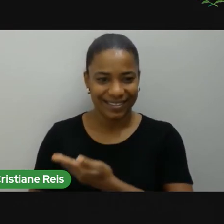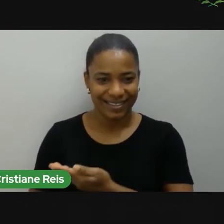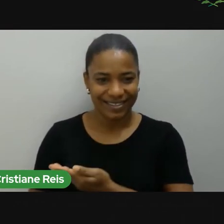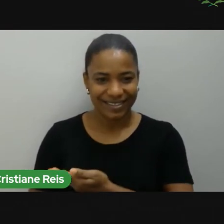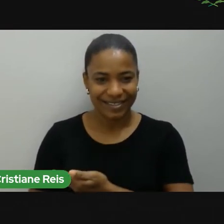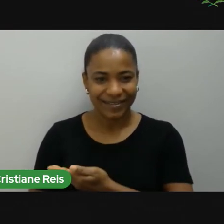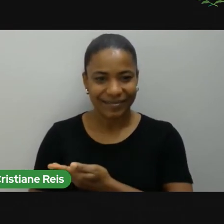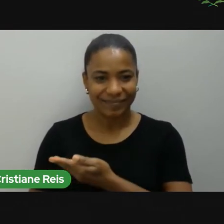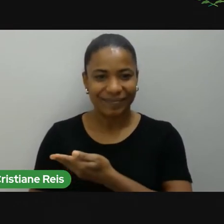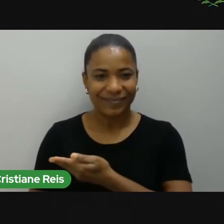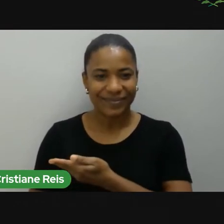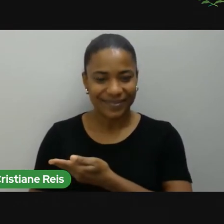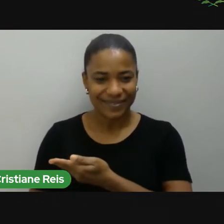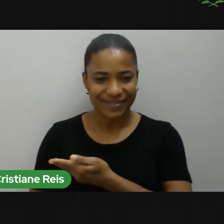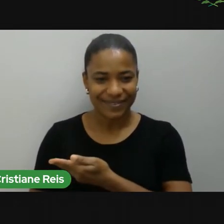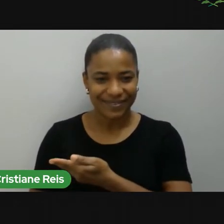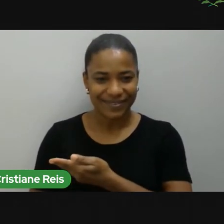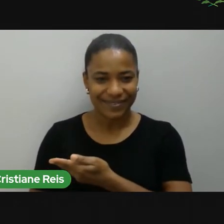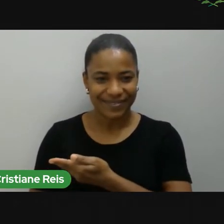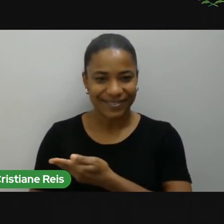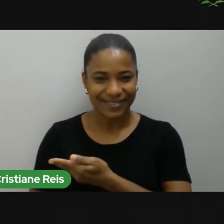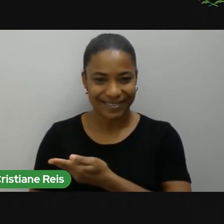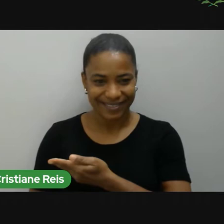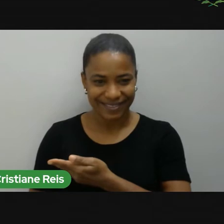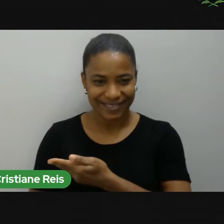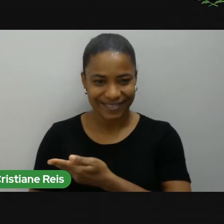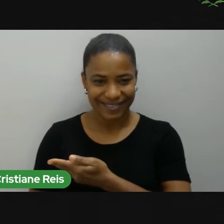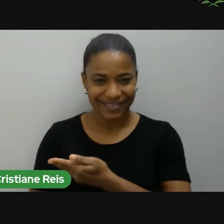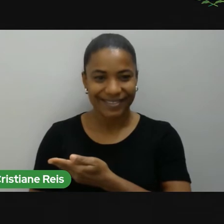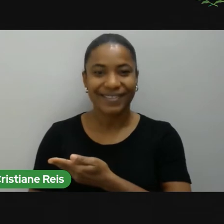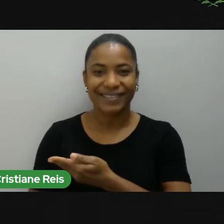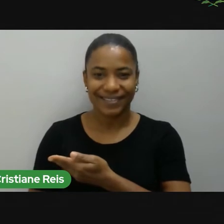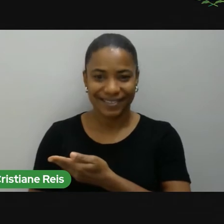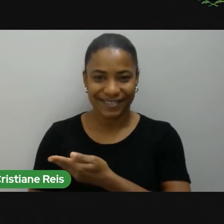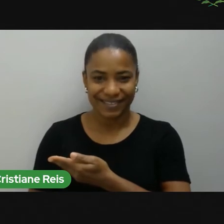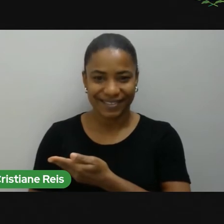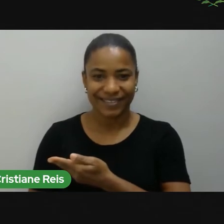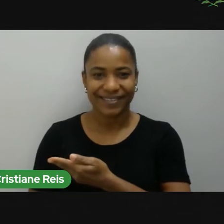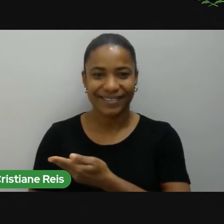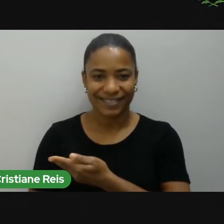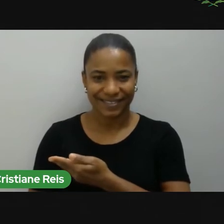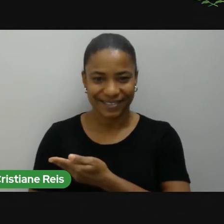aula inglês 3. Vamos lá? Só um minuto,